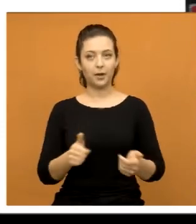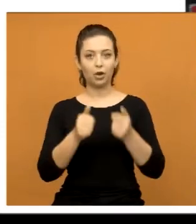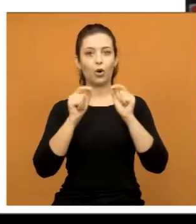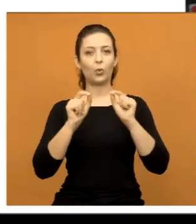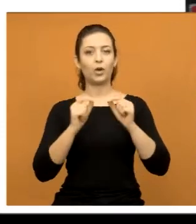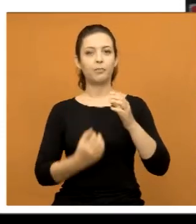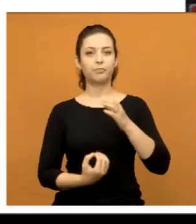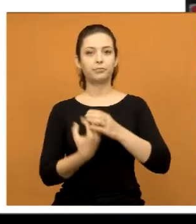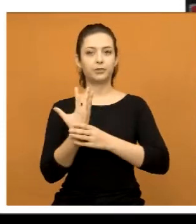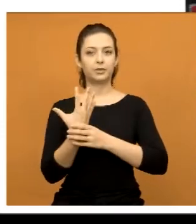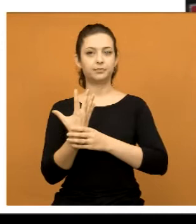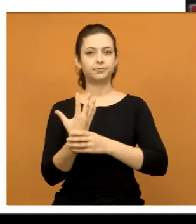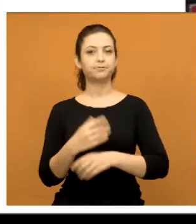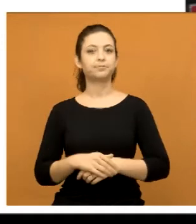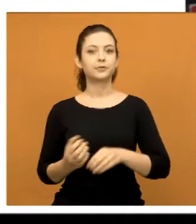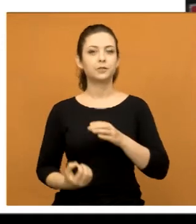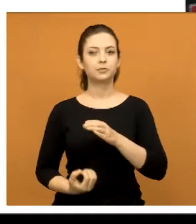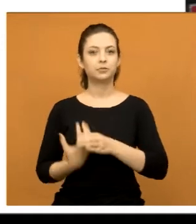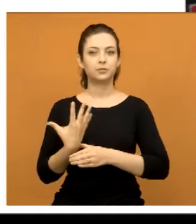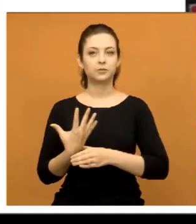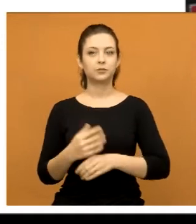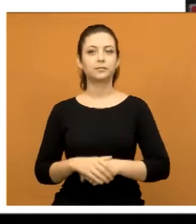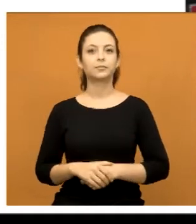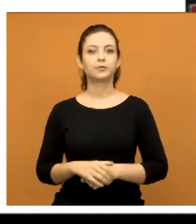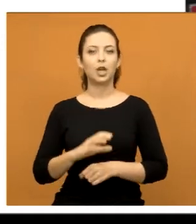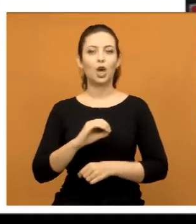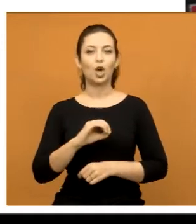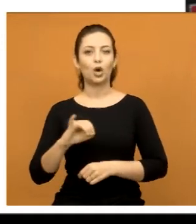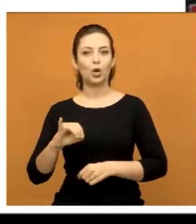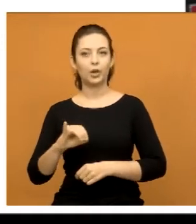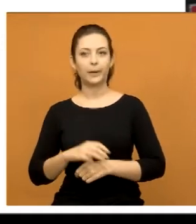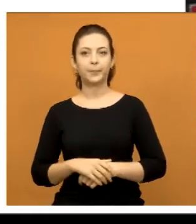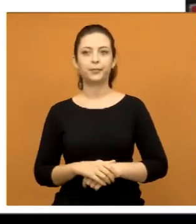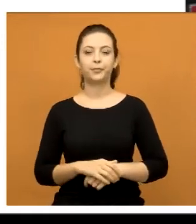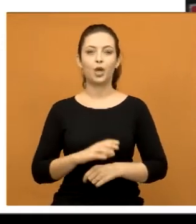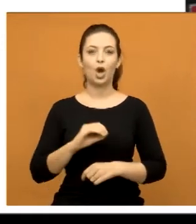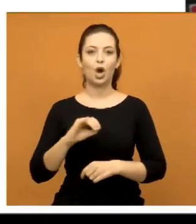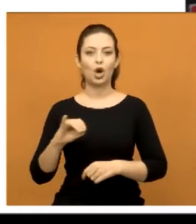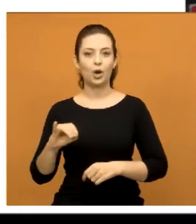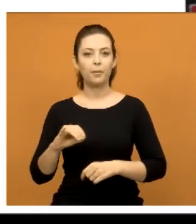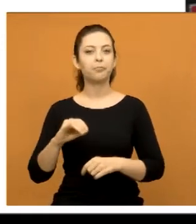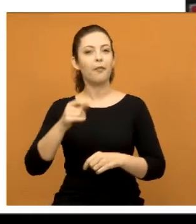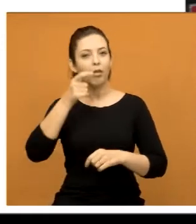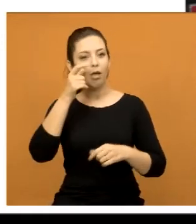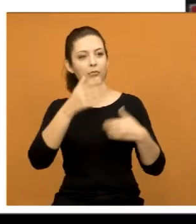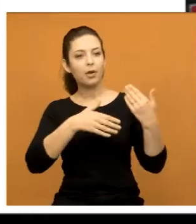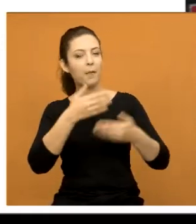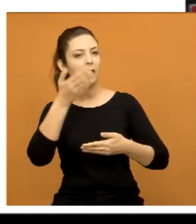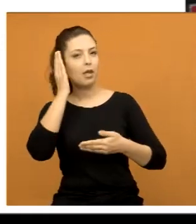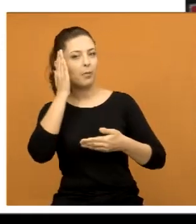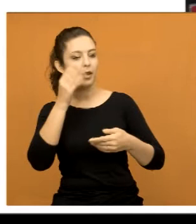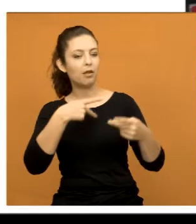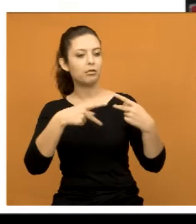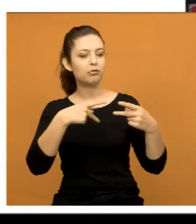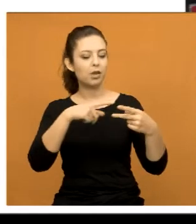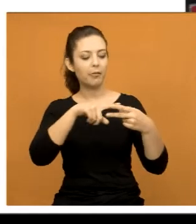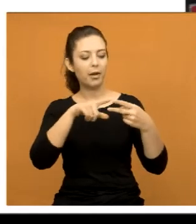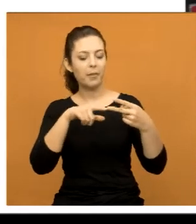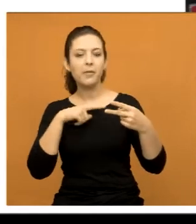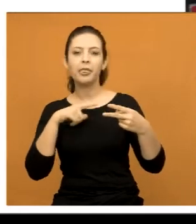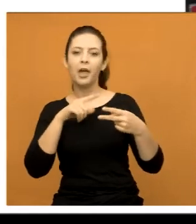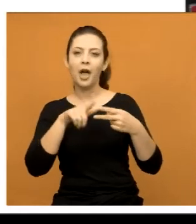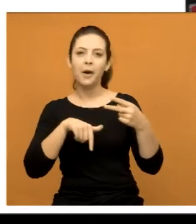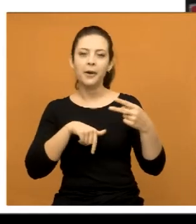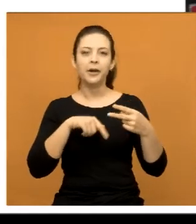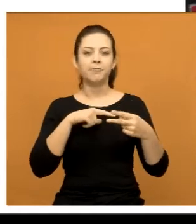implantação, será essa implantação aí do COE. Porque eu tenho insistido muito em Taubaté, São José dos Campos, e